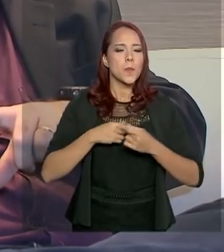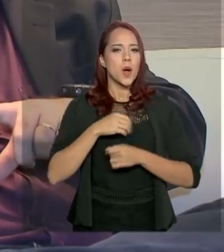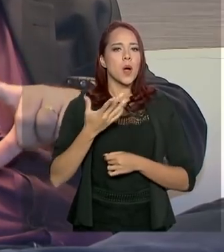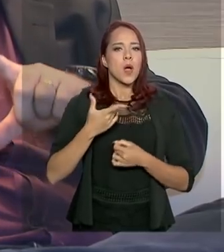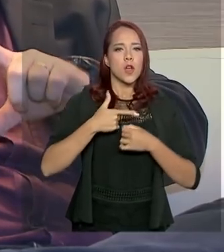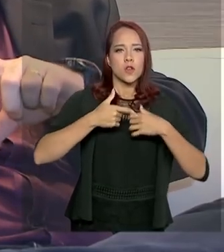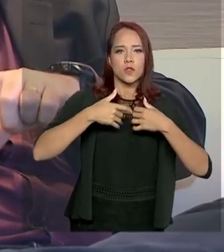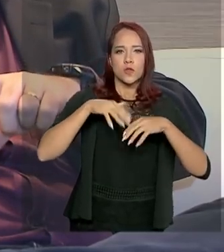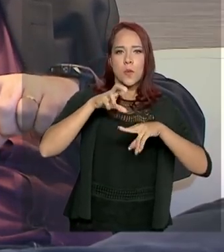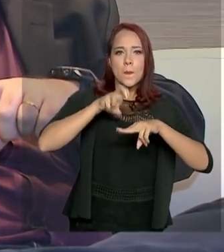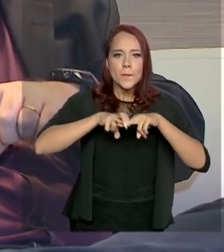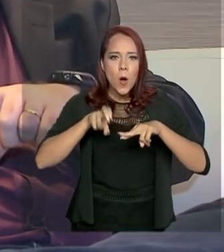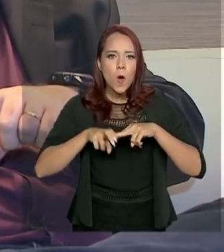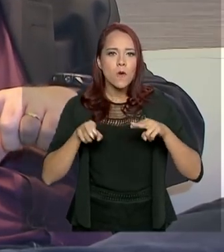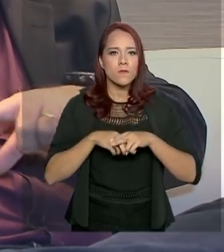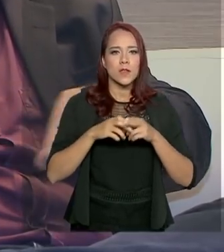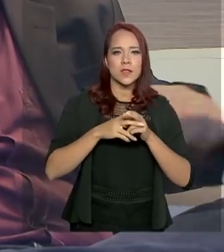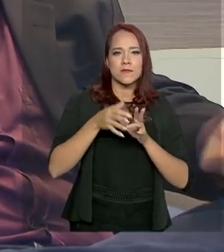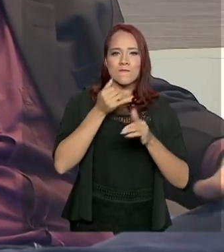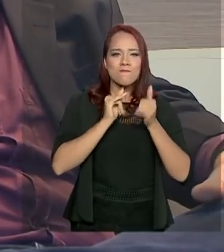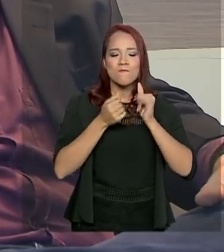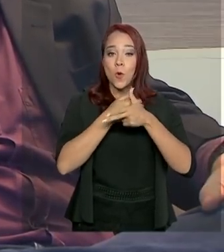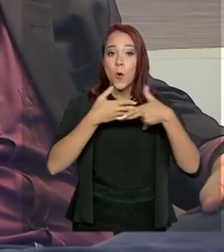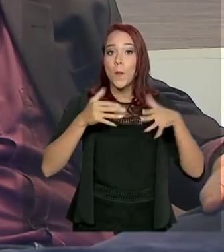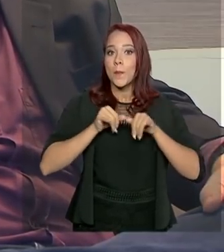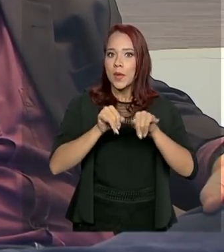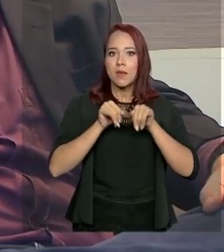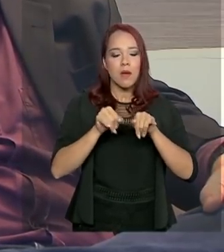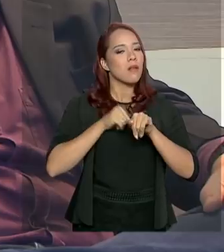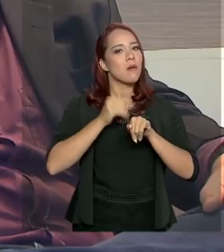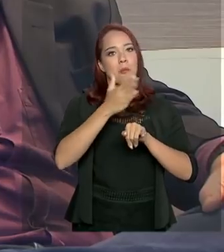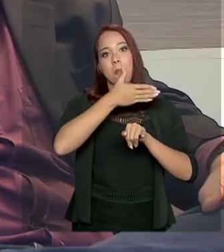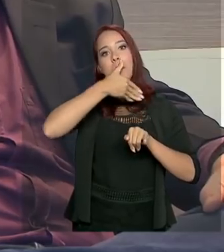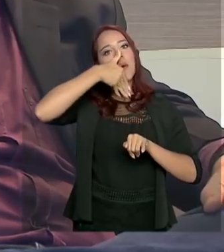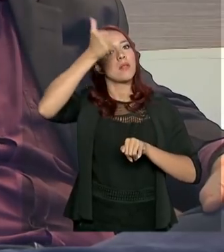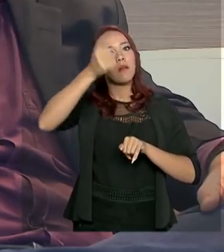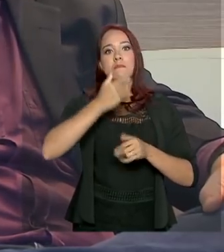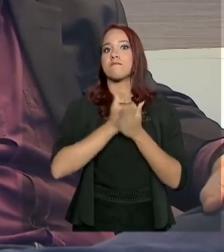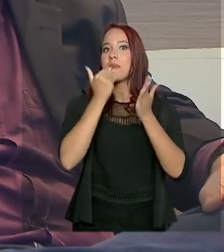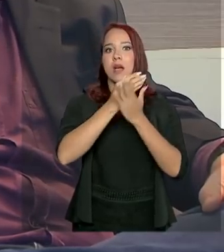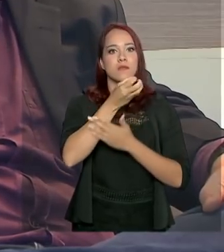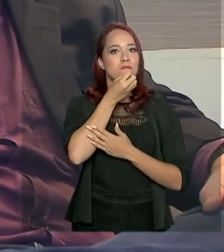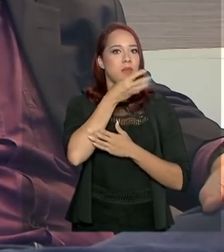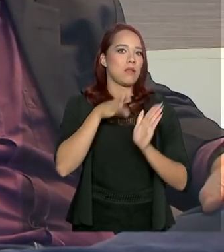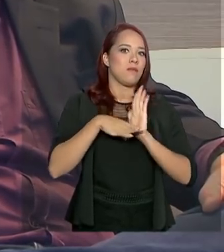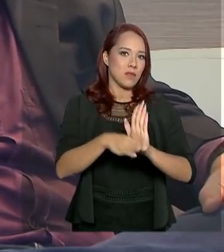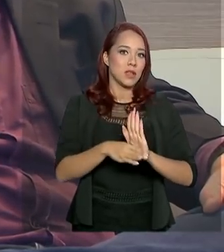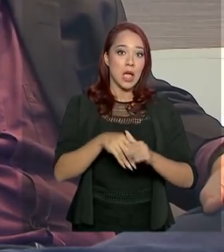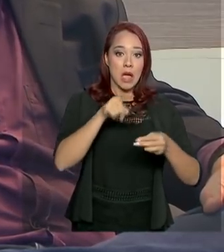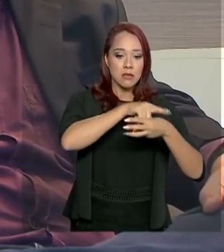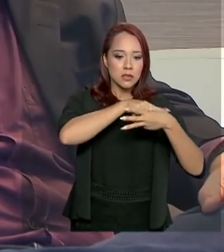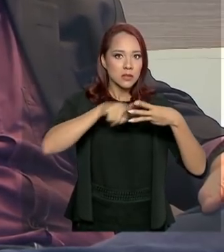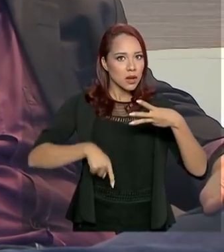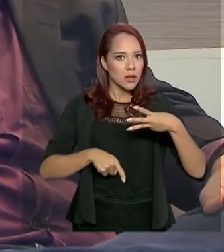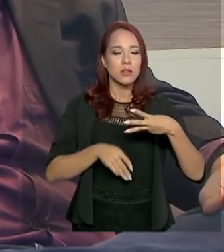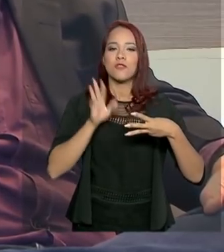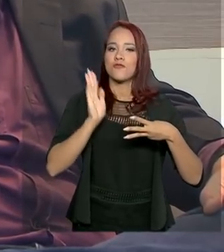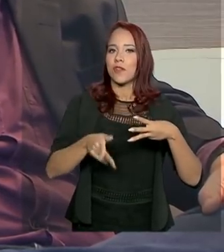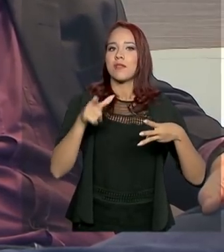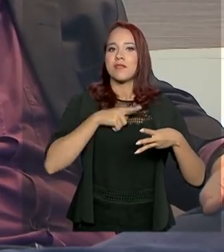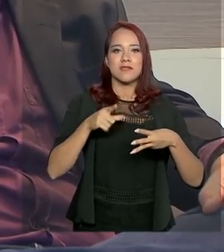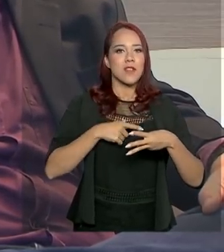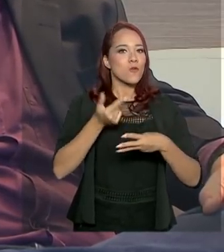móveis, eletromédicos, de hipermercados, tendem a ser os mais beneficiados. Só esses três segmentos do varejo devem